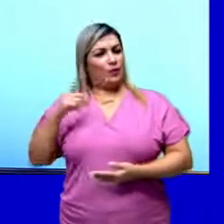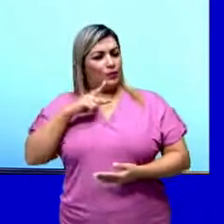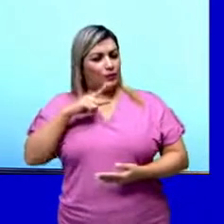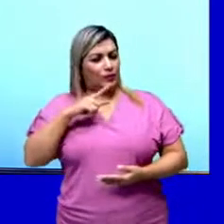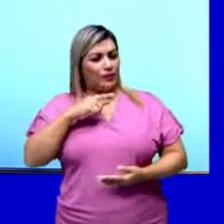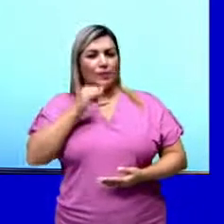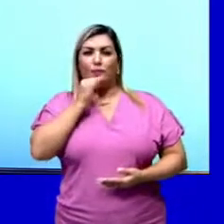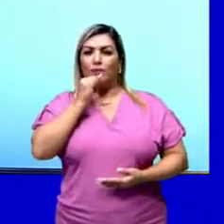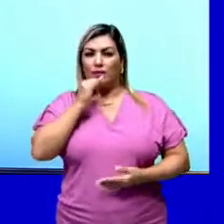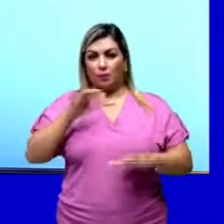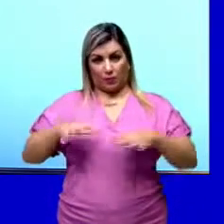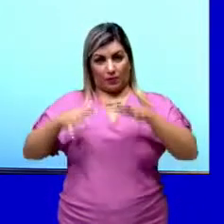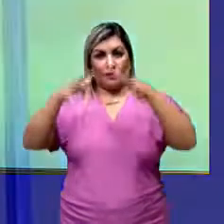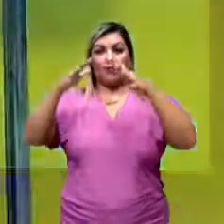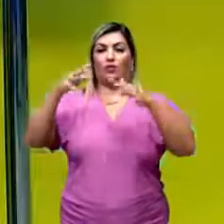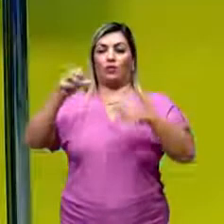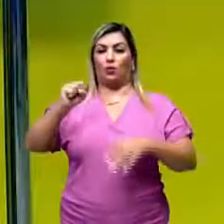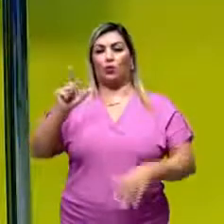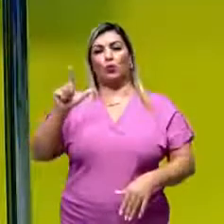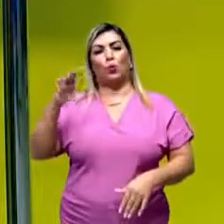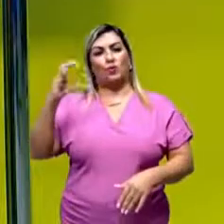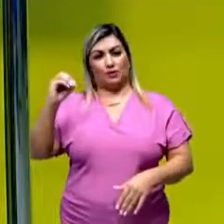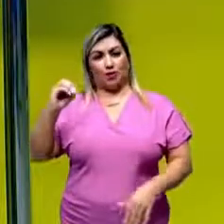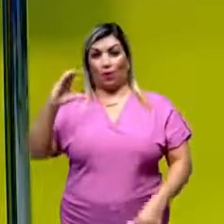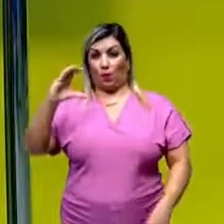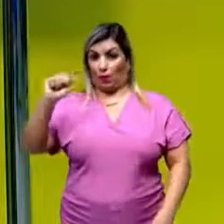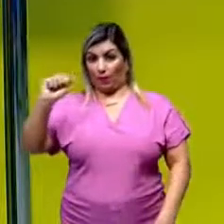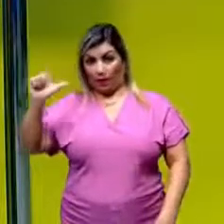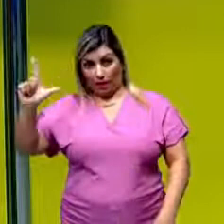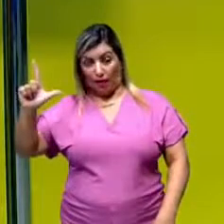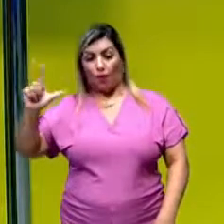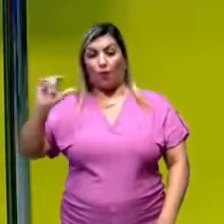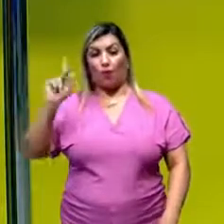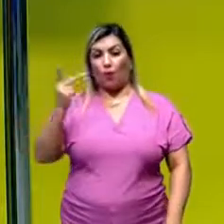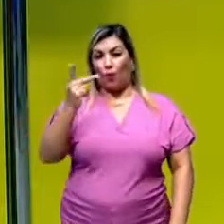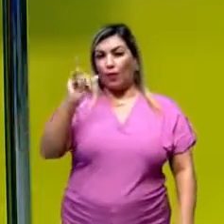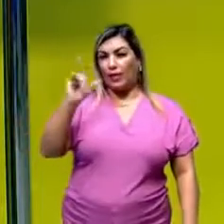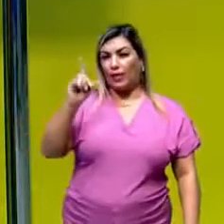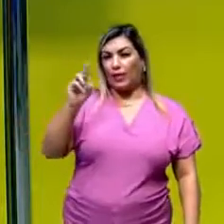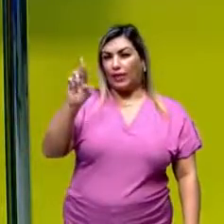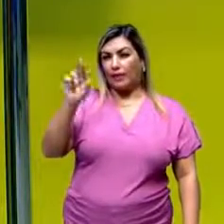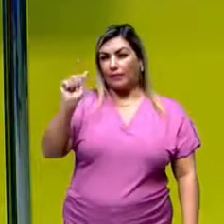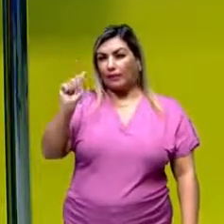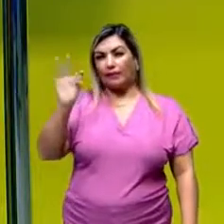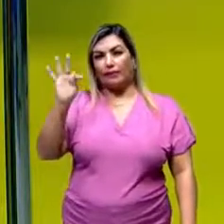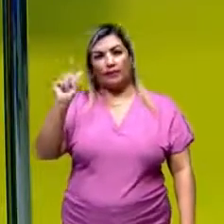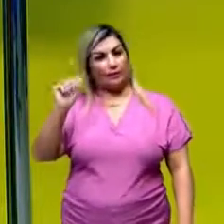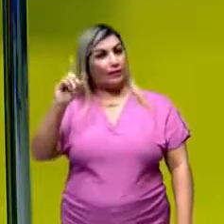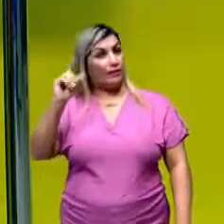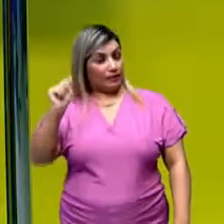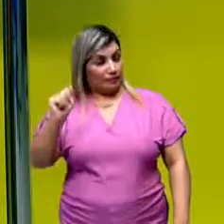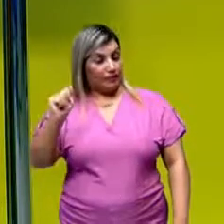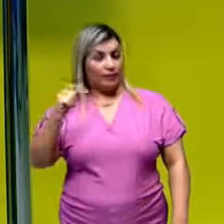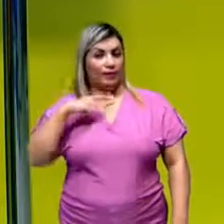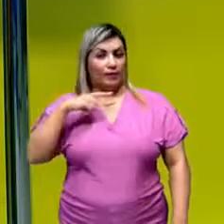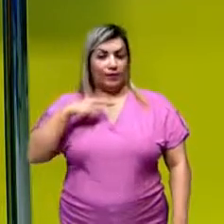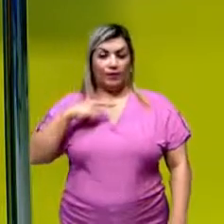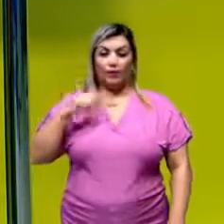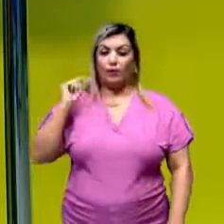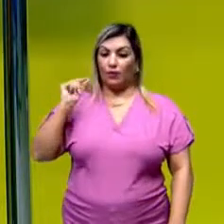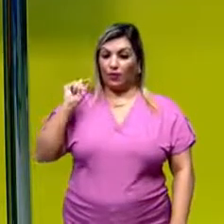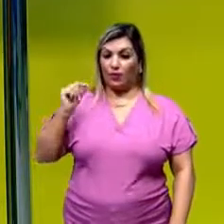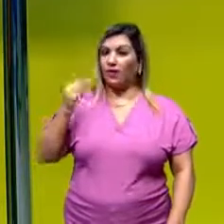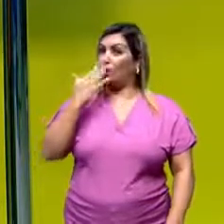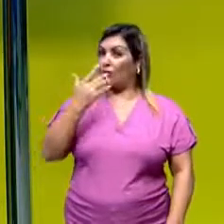coloca para reagir uma solução de cal hidratada com uma solução de sulfato de alumínio que